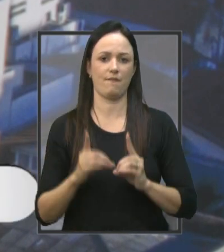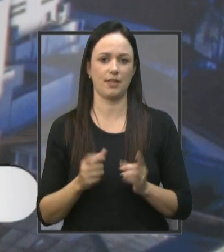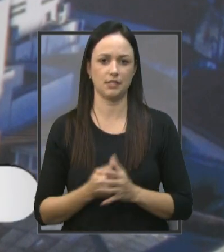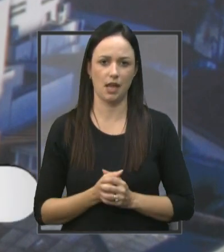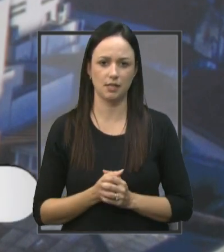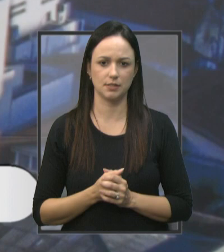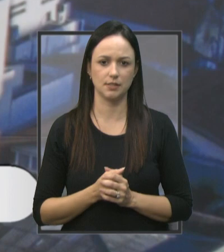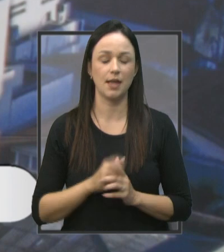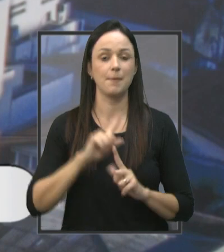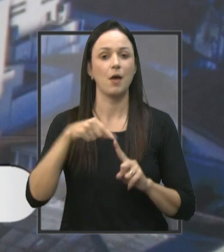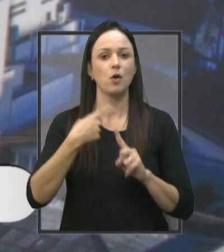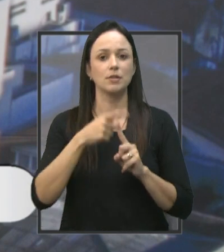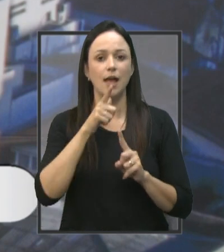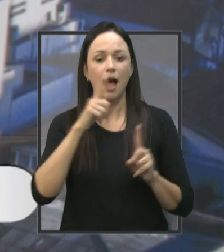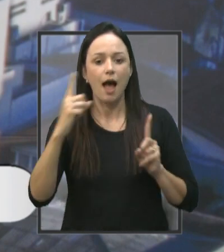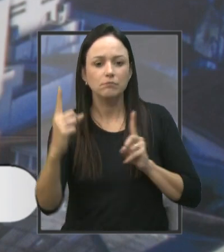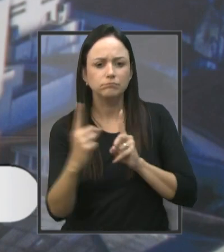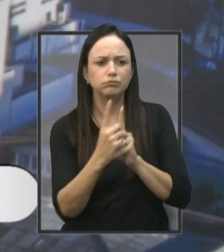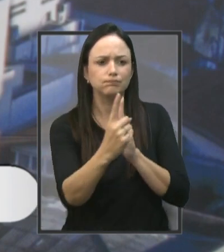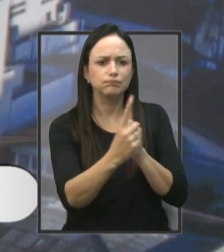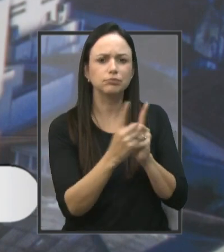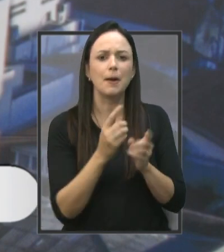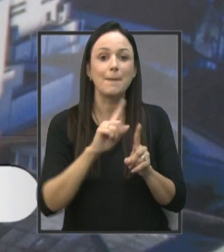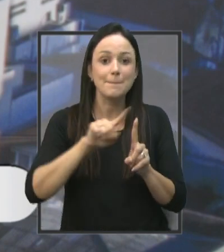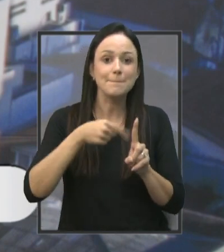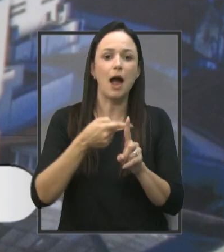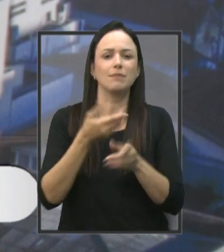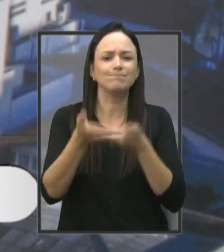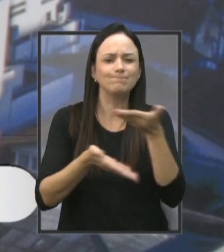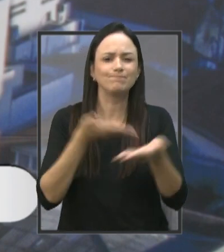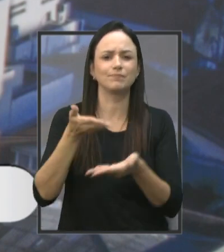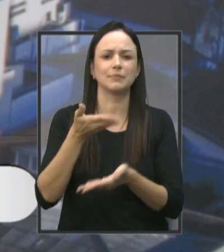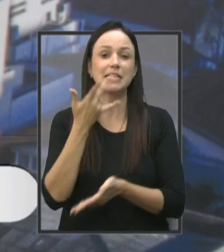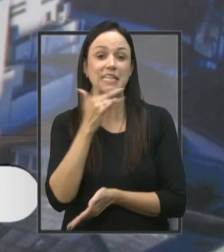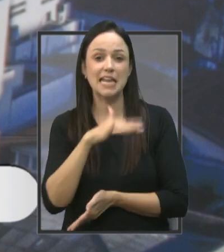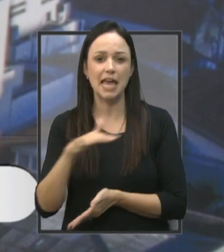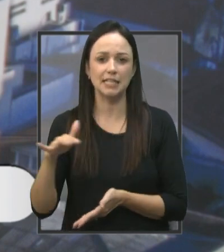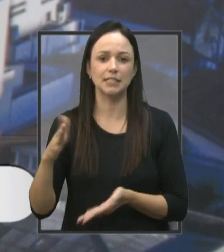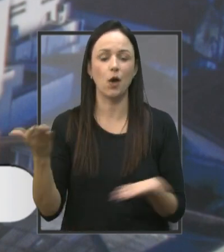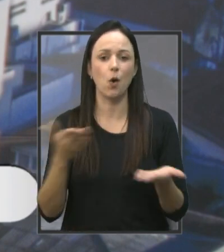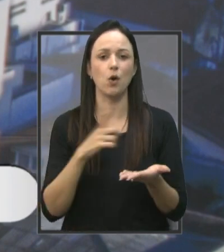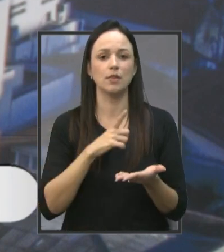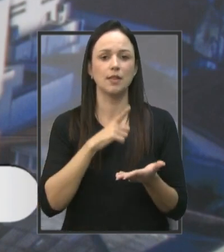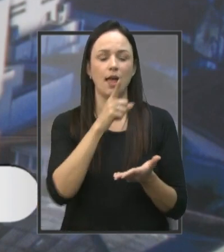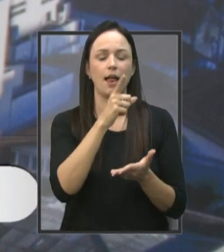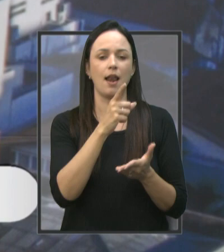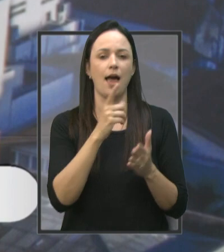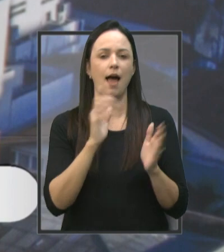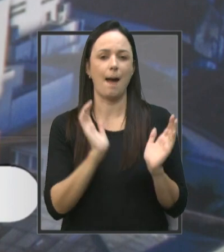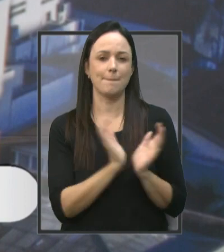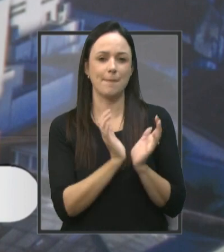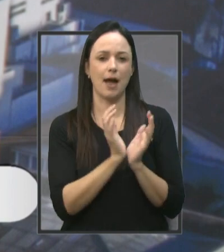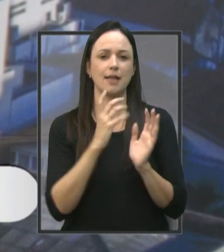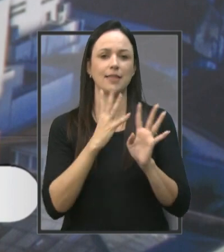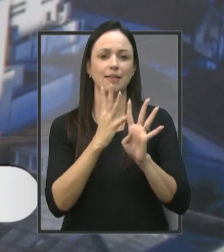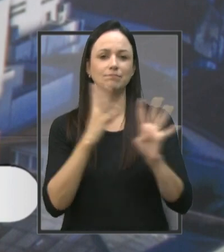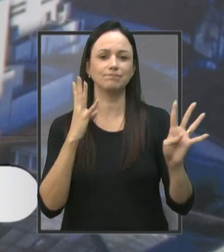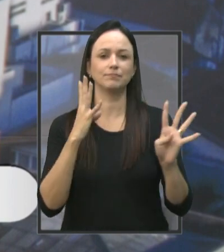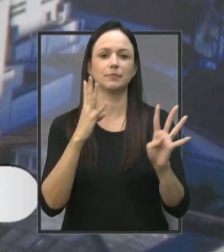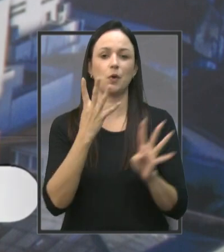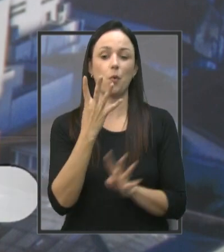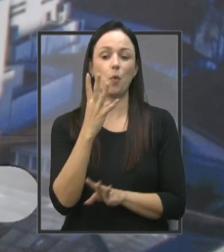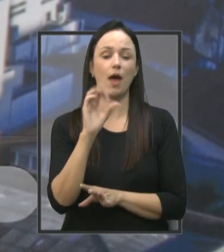Mais crianças Porque hoje Eles têm Uma lista De espera De mais ou menos 40 crianças